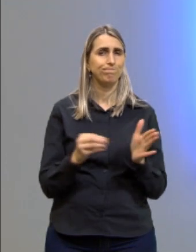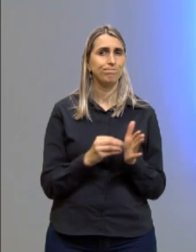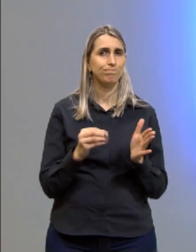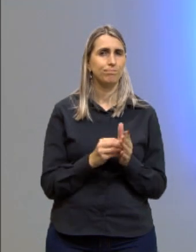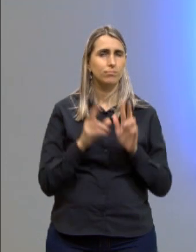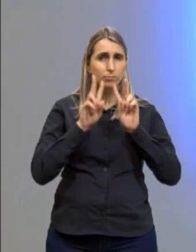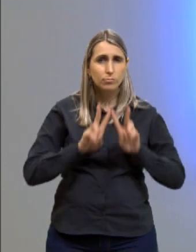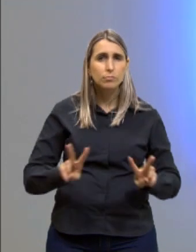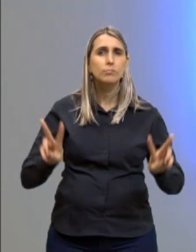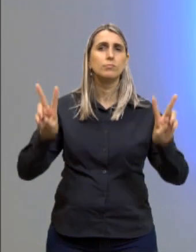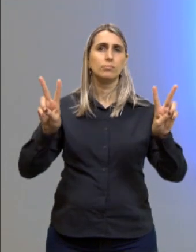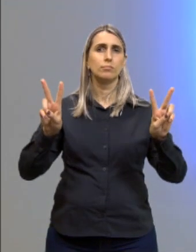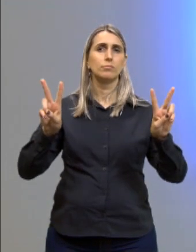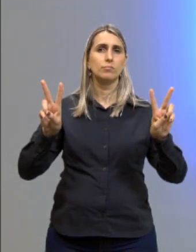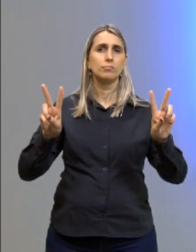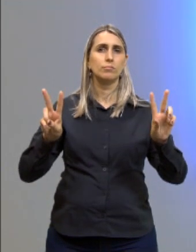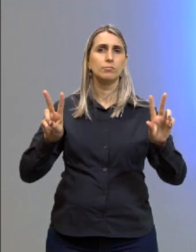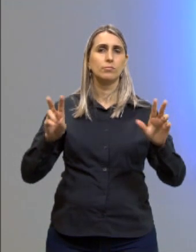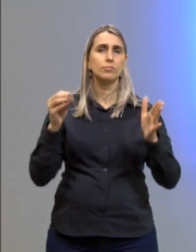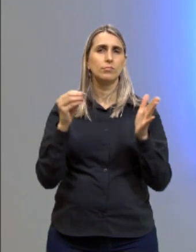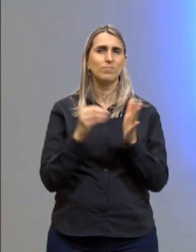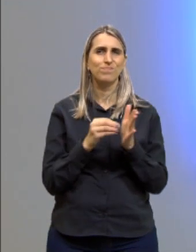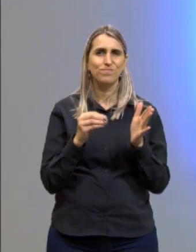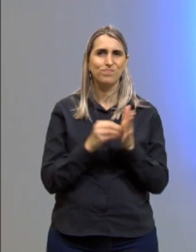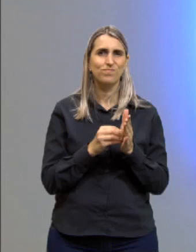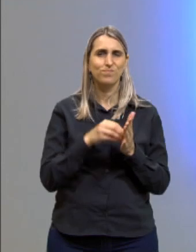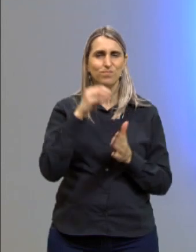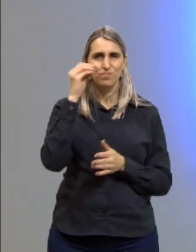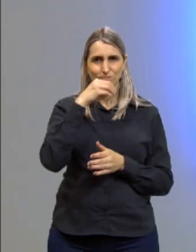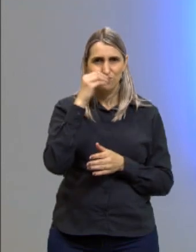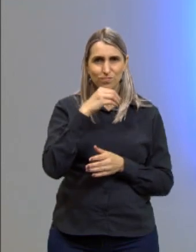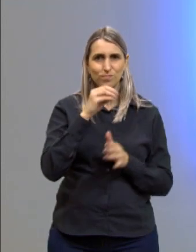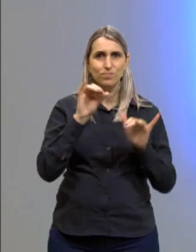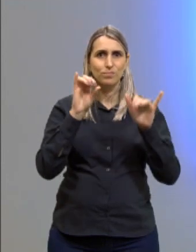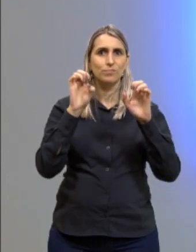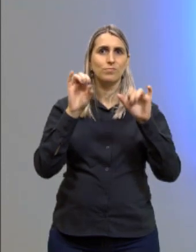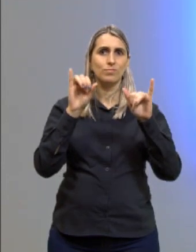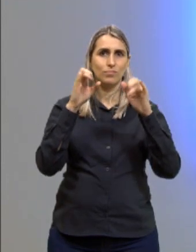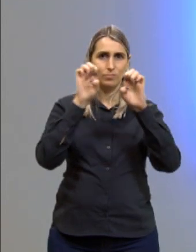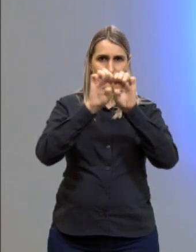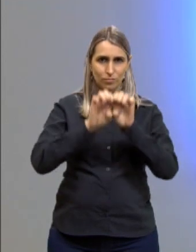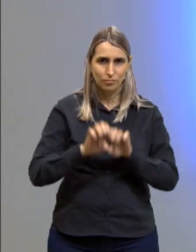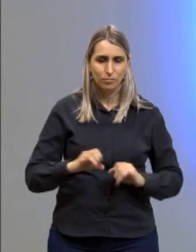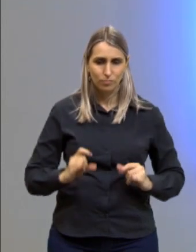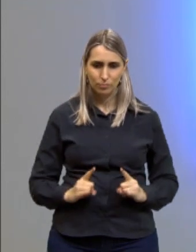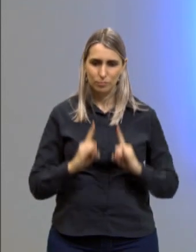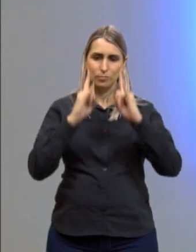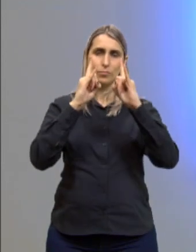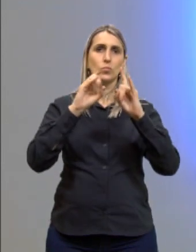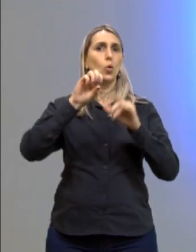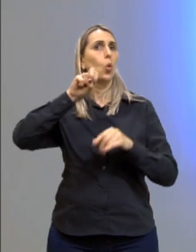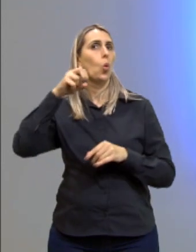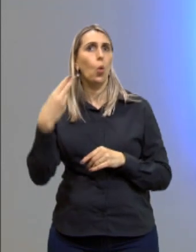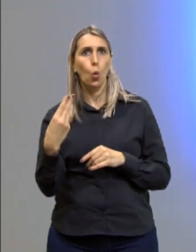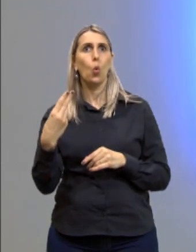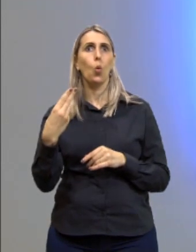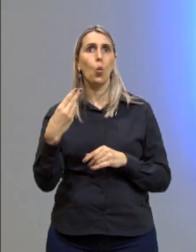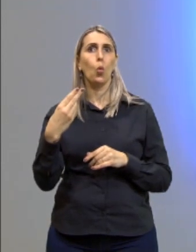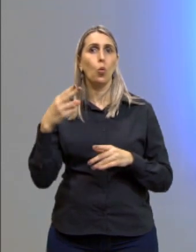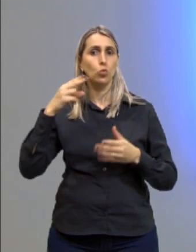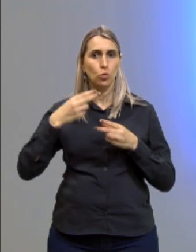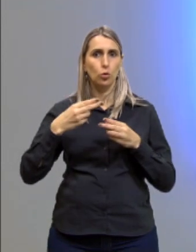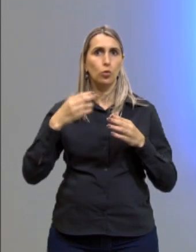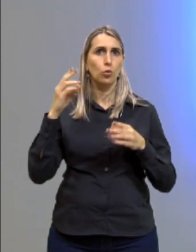visibilidade e precariedade infraestrutural dos prédios, onde tais eventos